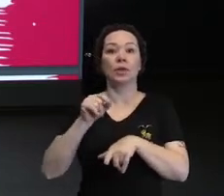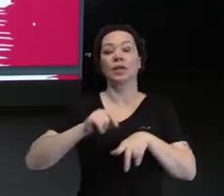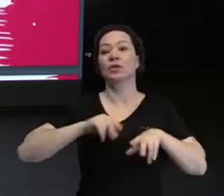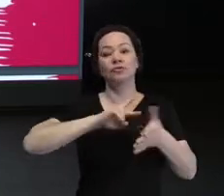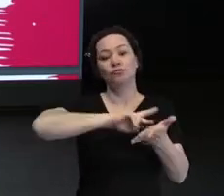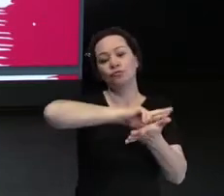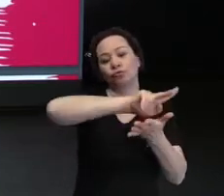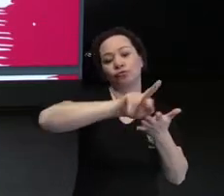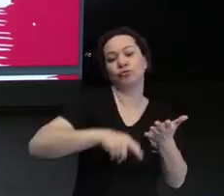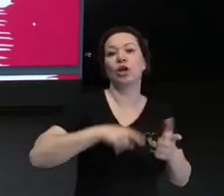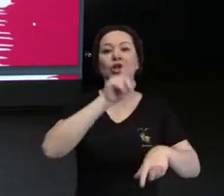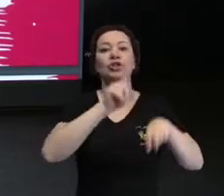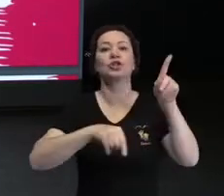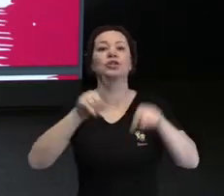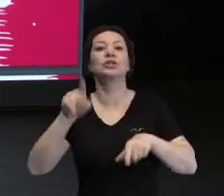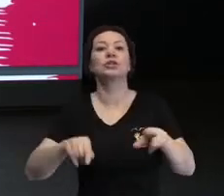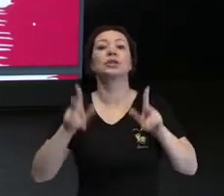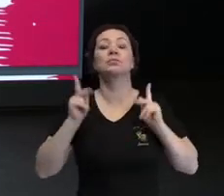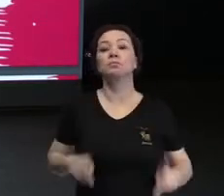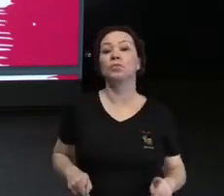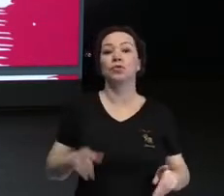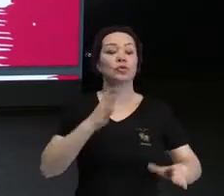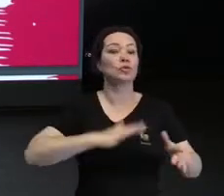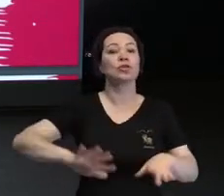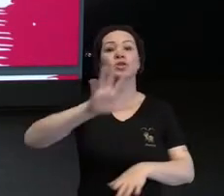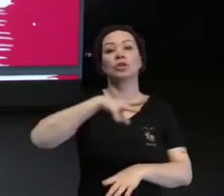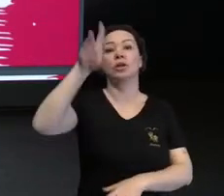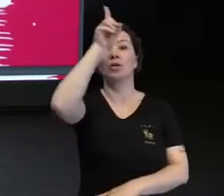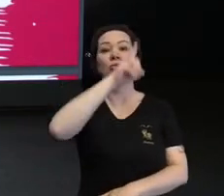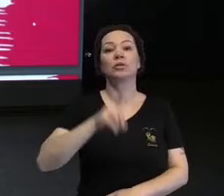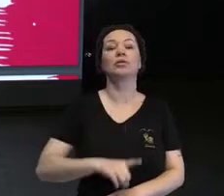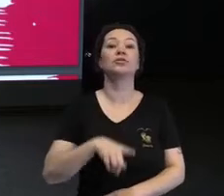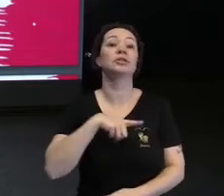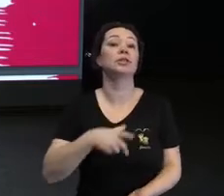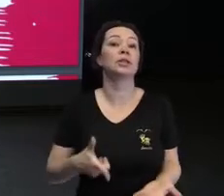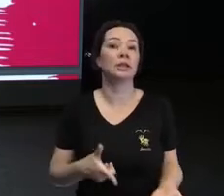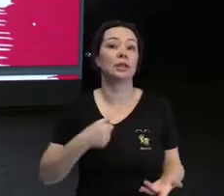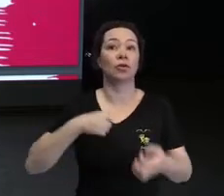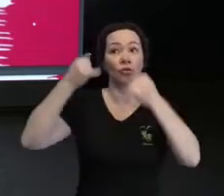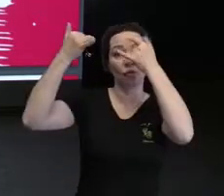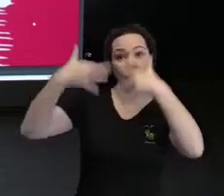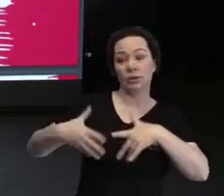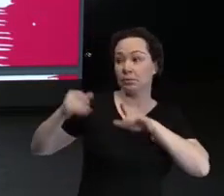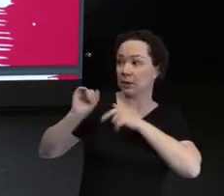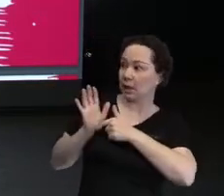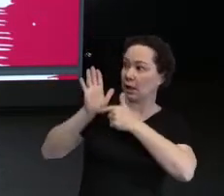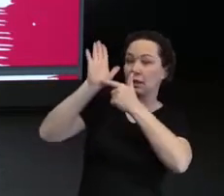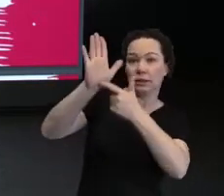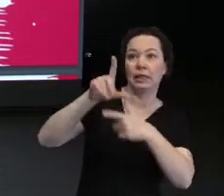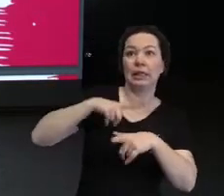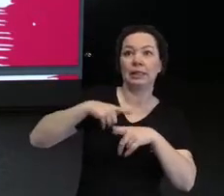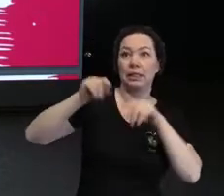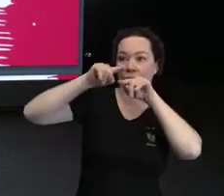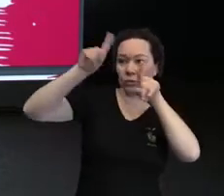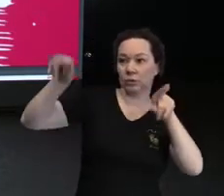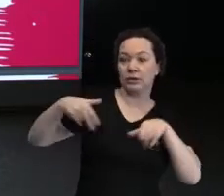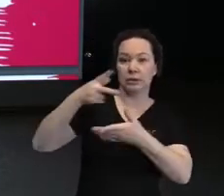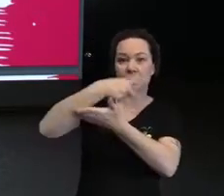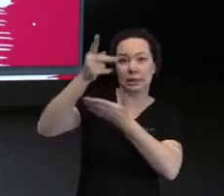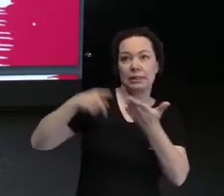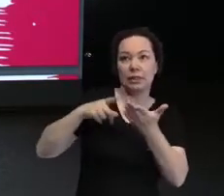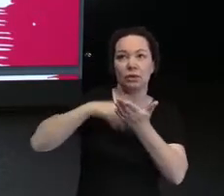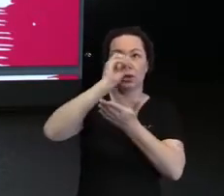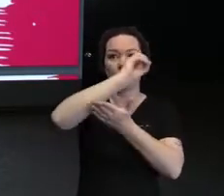todas as pessoas, entre todas as pessoas com deficiência. Então, eu vou descrever o que tá aqui na minha tela. Eu tenho uma imagem com vários